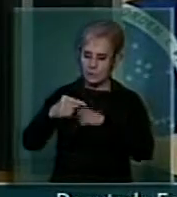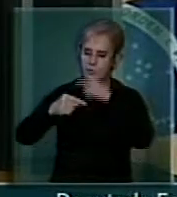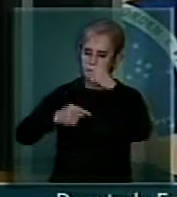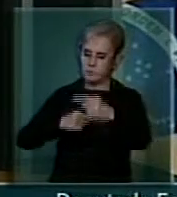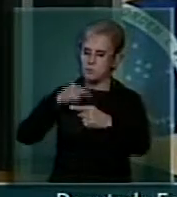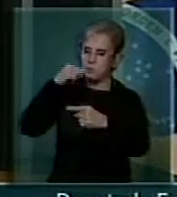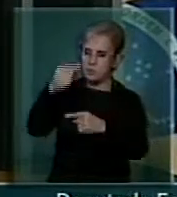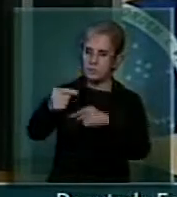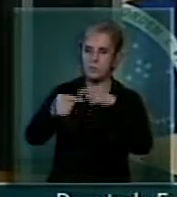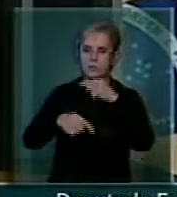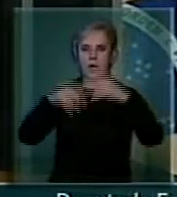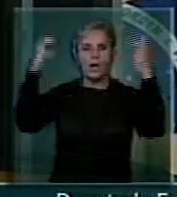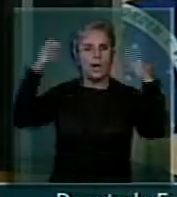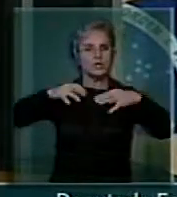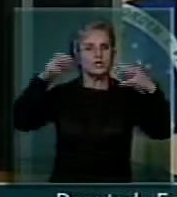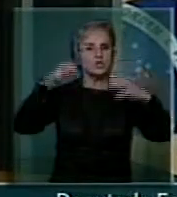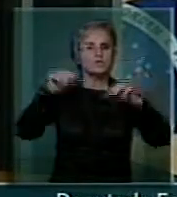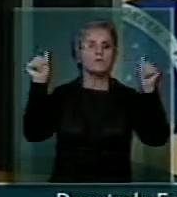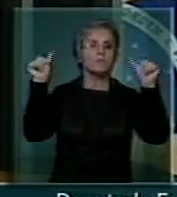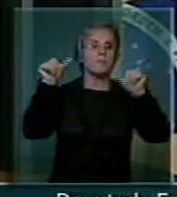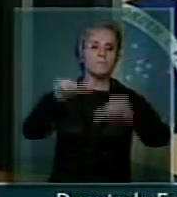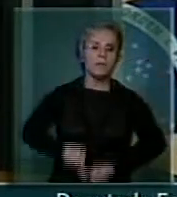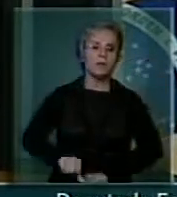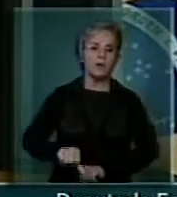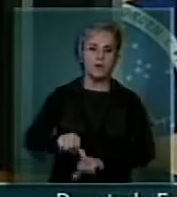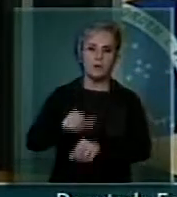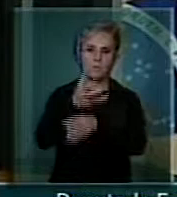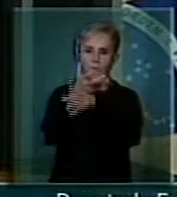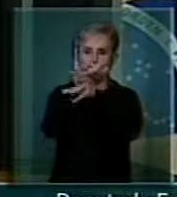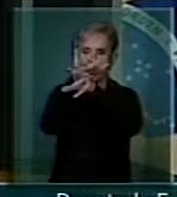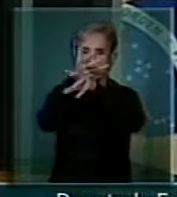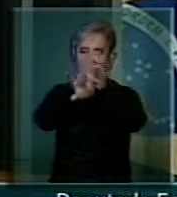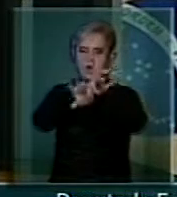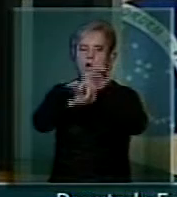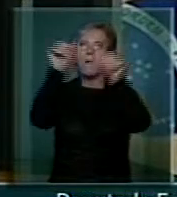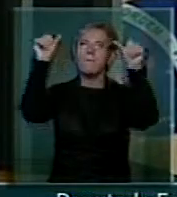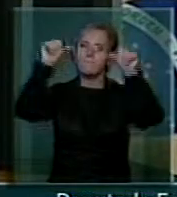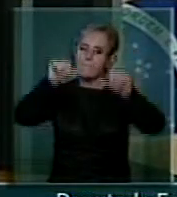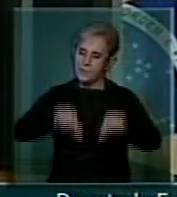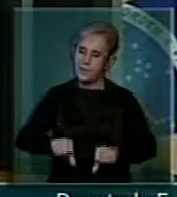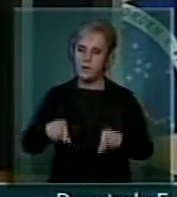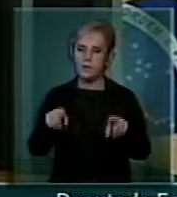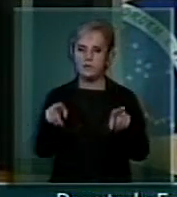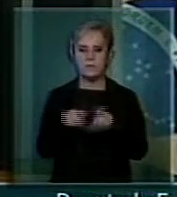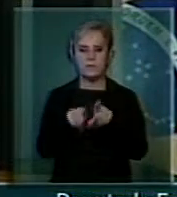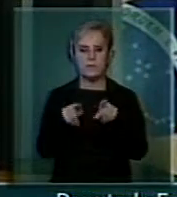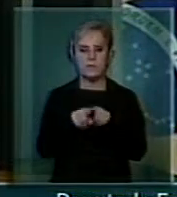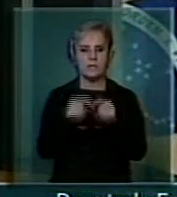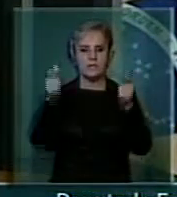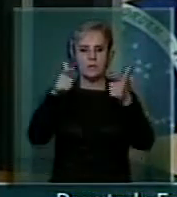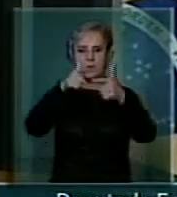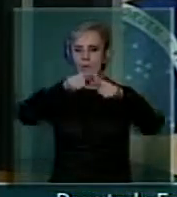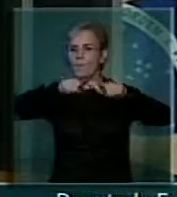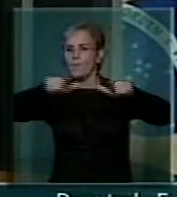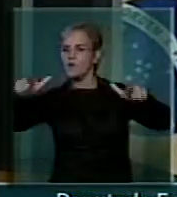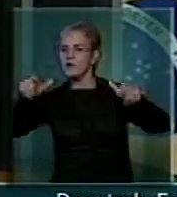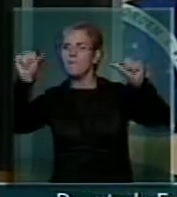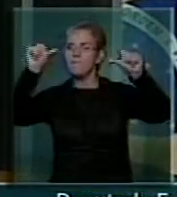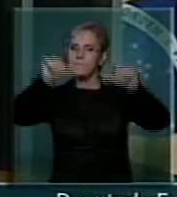mais violentas, as secas nos locais secos serão mais violentas, portanto,